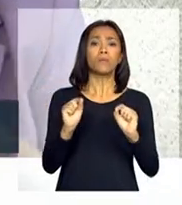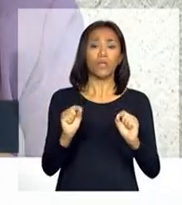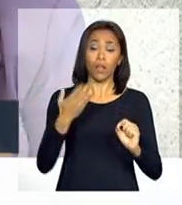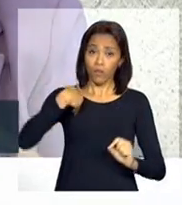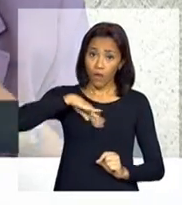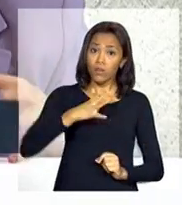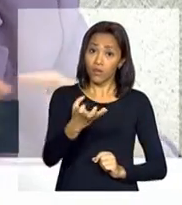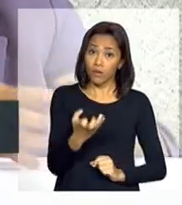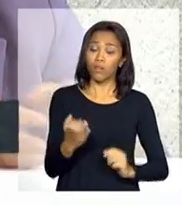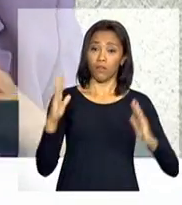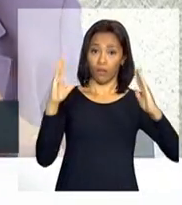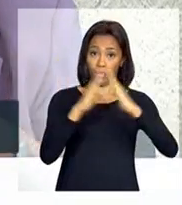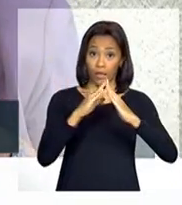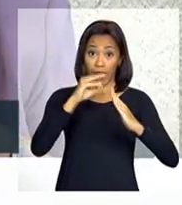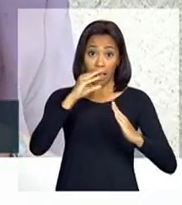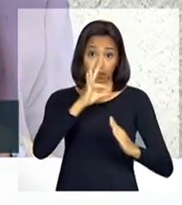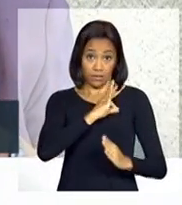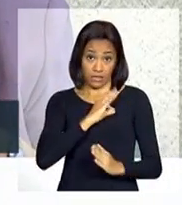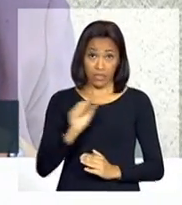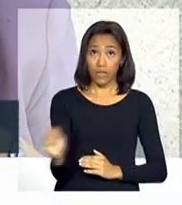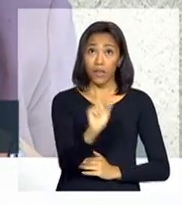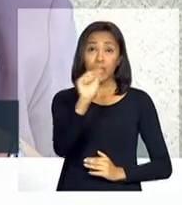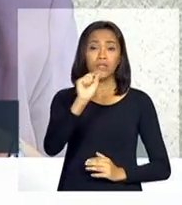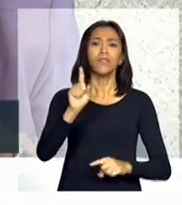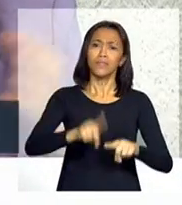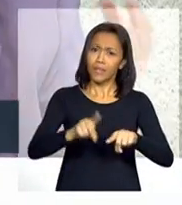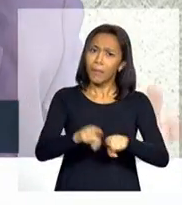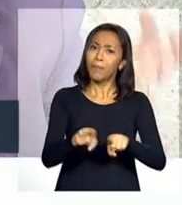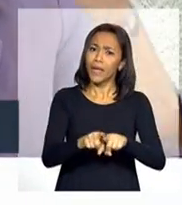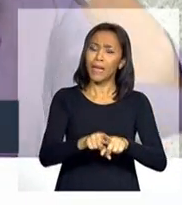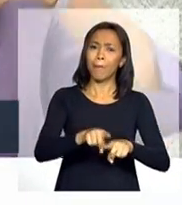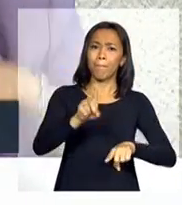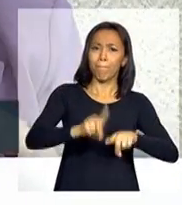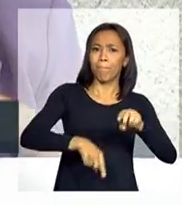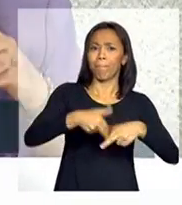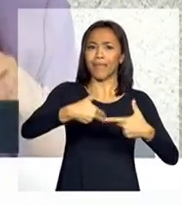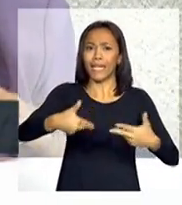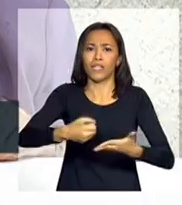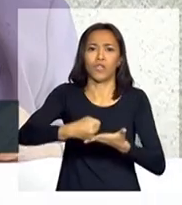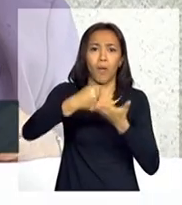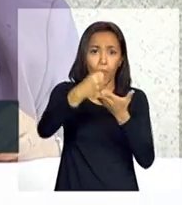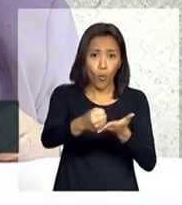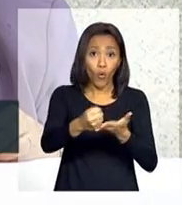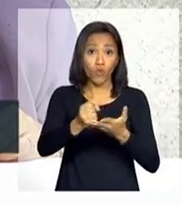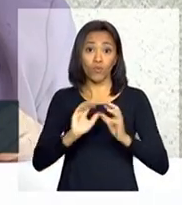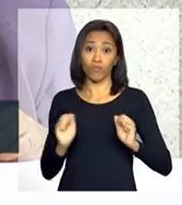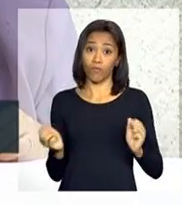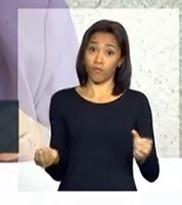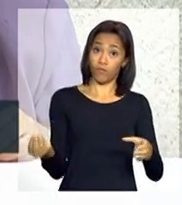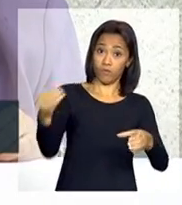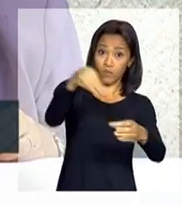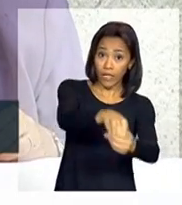delegacias, como todos os outros equipamentos, venham para dentro desta casa.